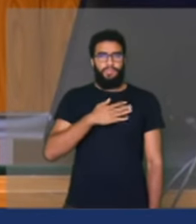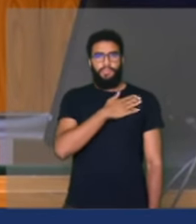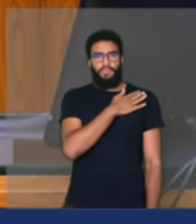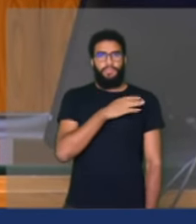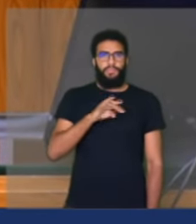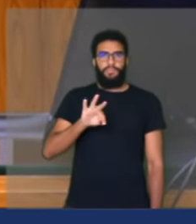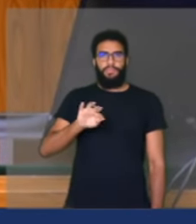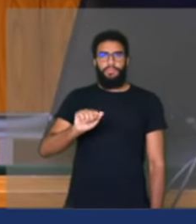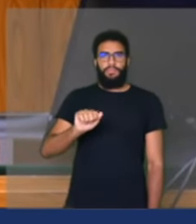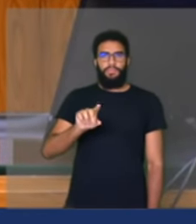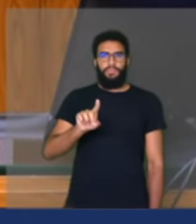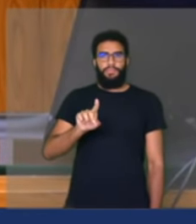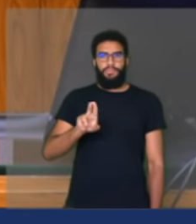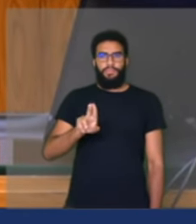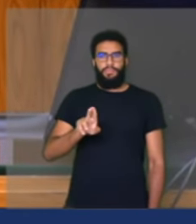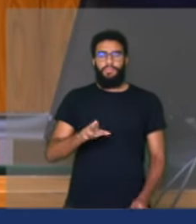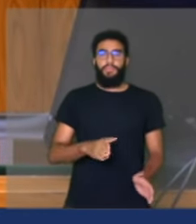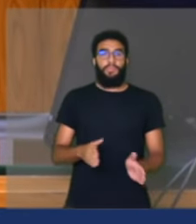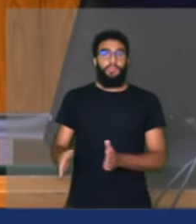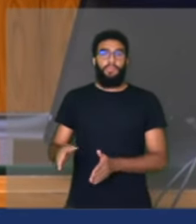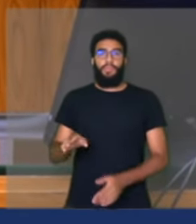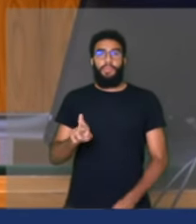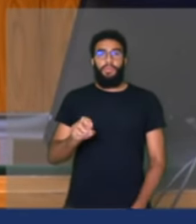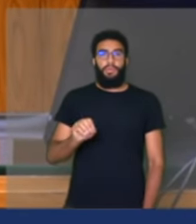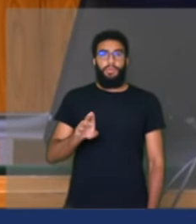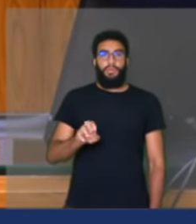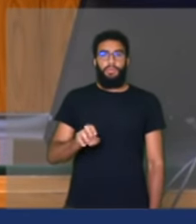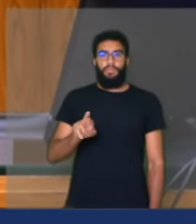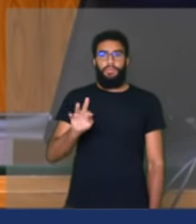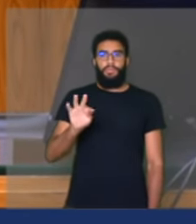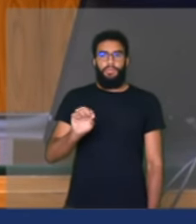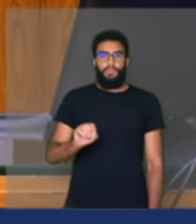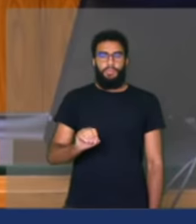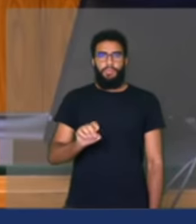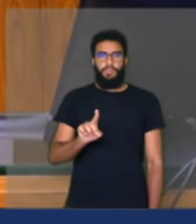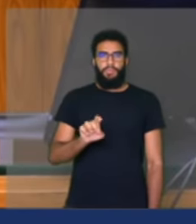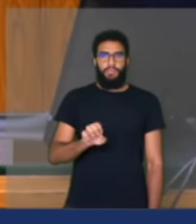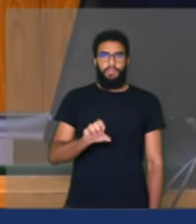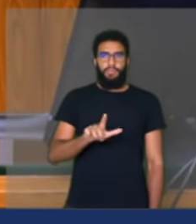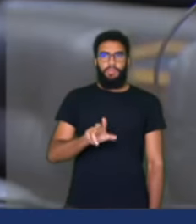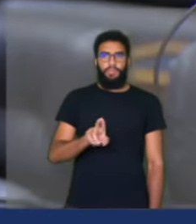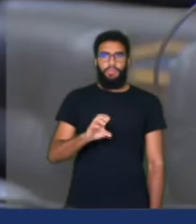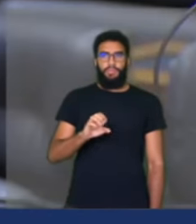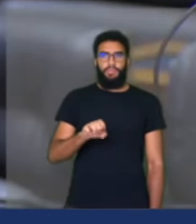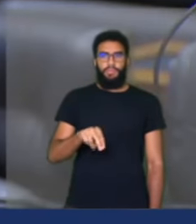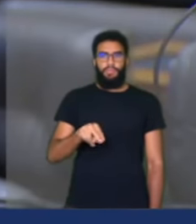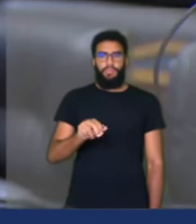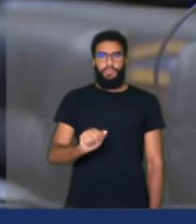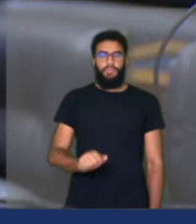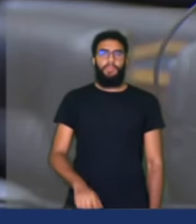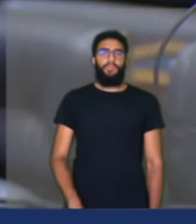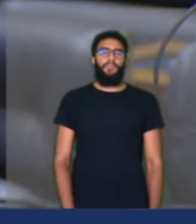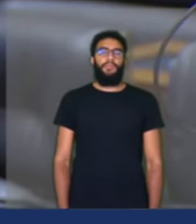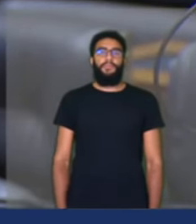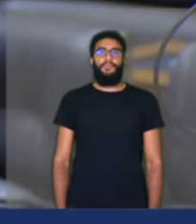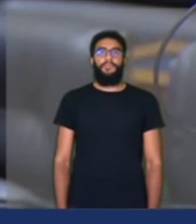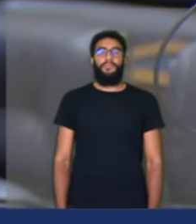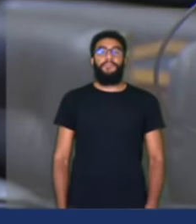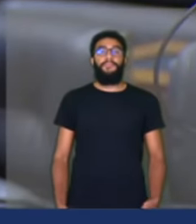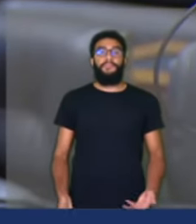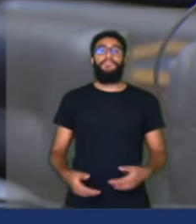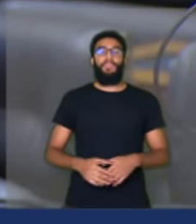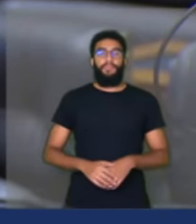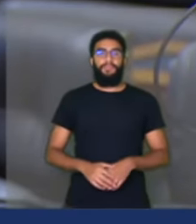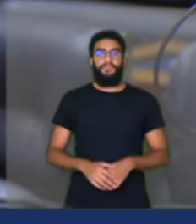um minuto ao deputado Roberto de Lucena. Obrigado, presidente, desta sessão. E, Lúcia e deputado Ricardo Silva, eu quero